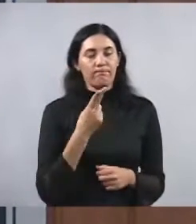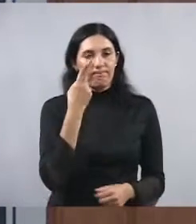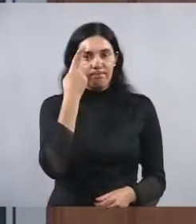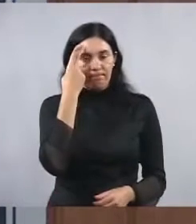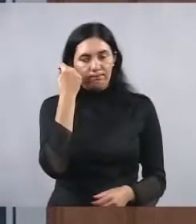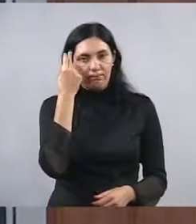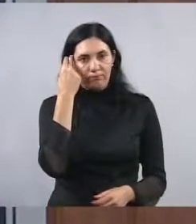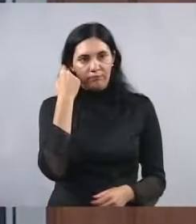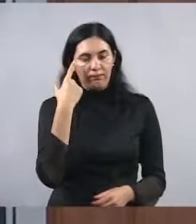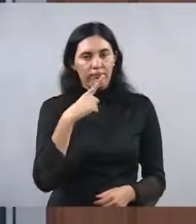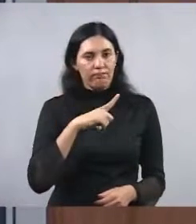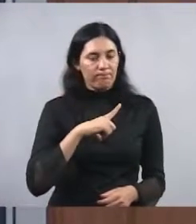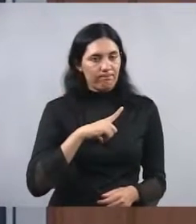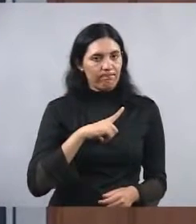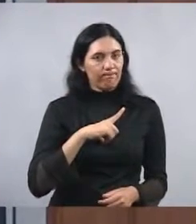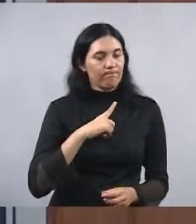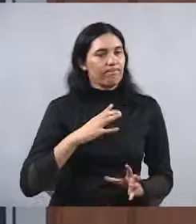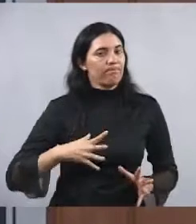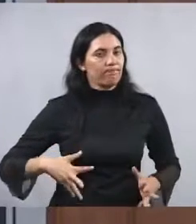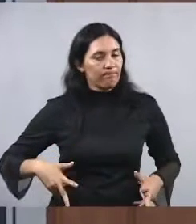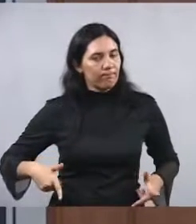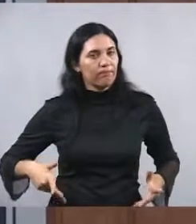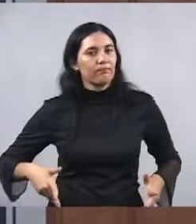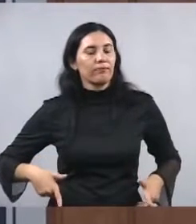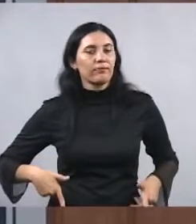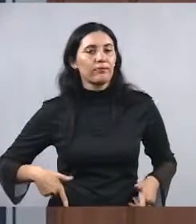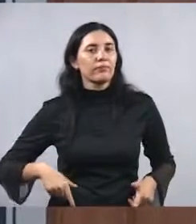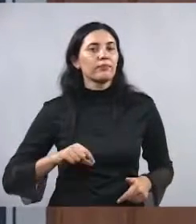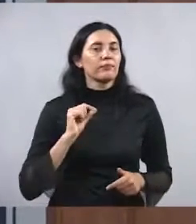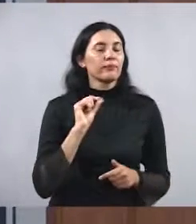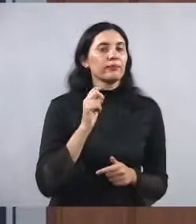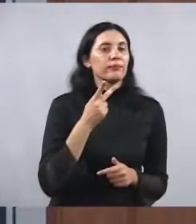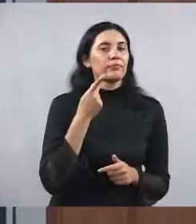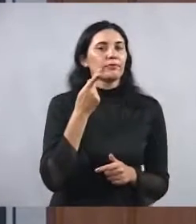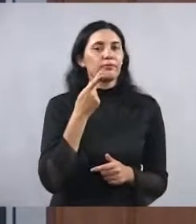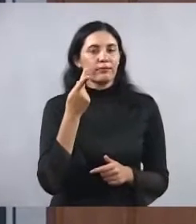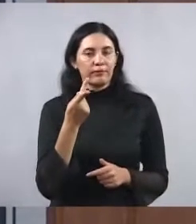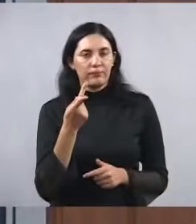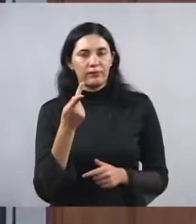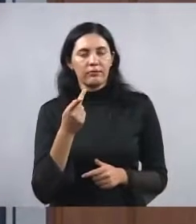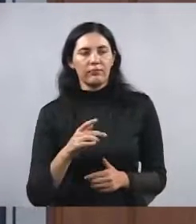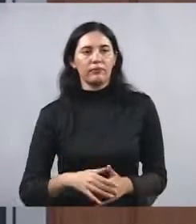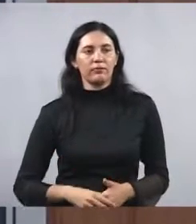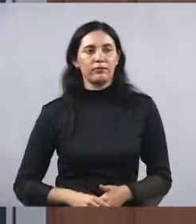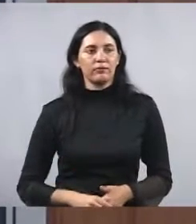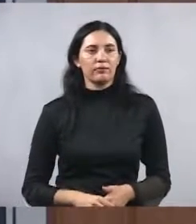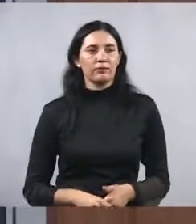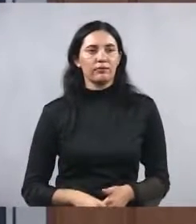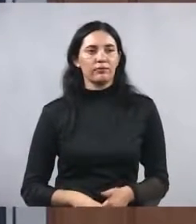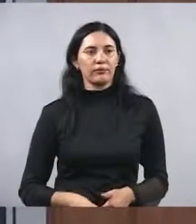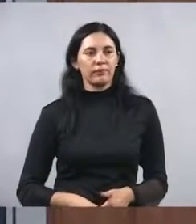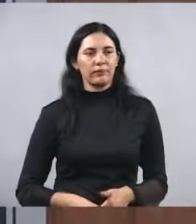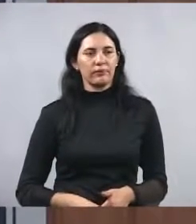naturalmente, isso tem um custo. E o que se alega, o que alegam